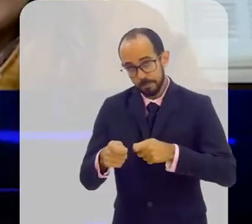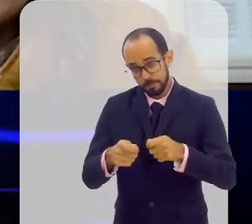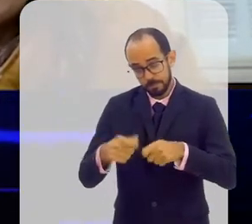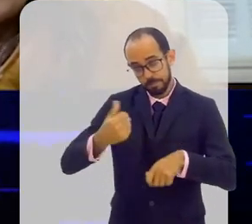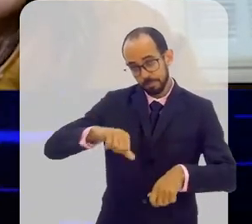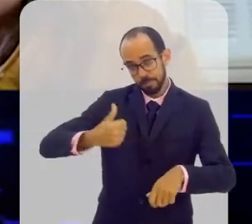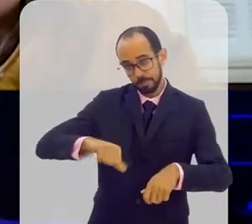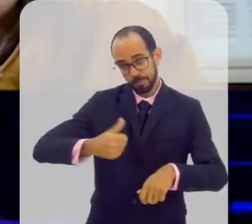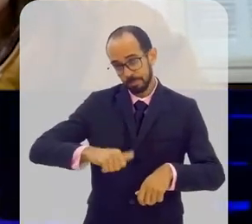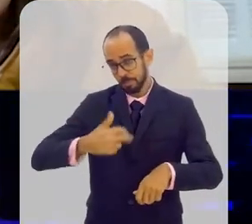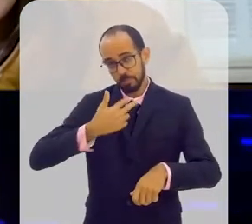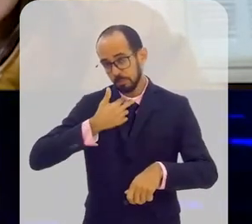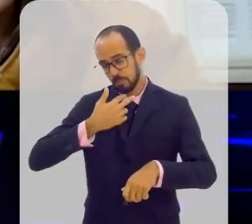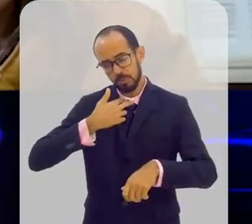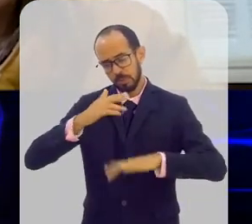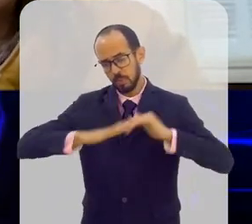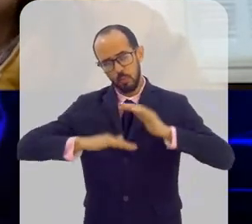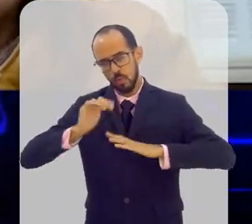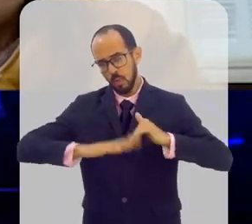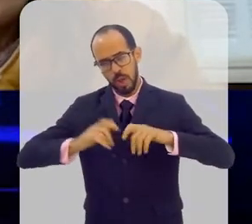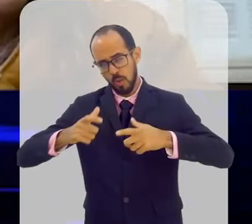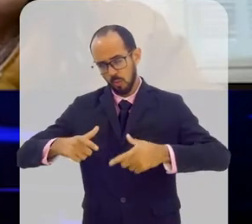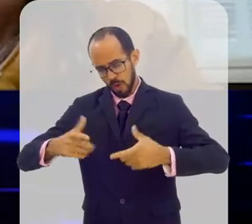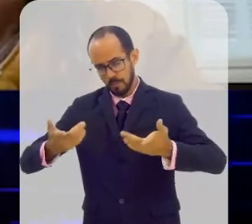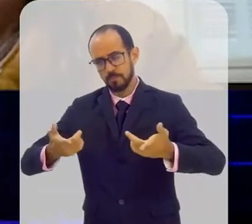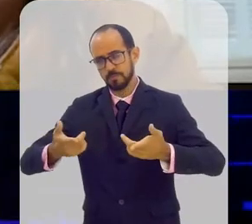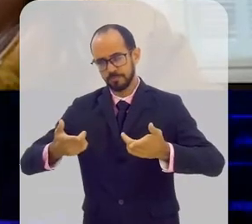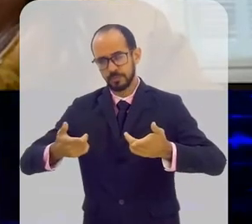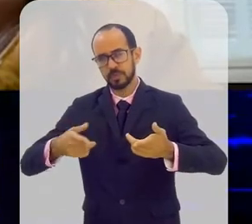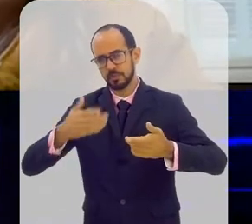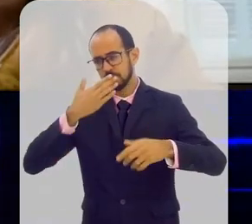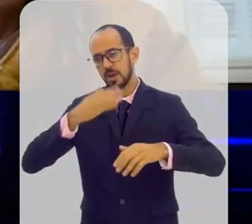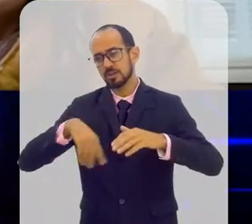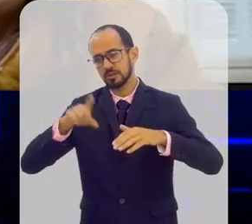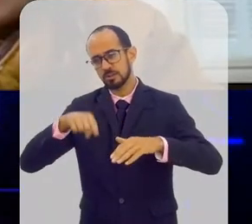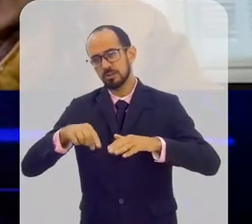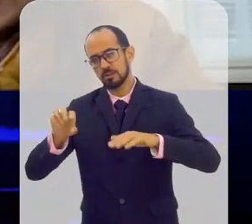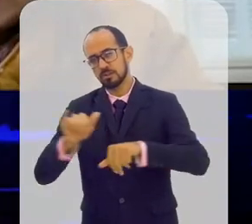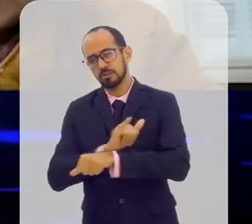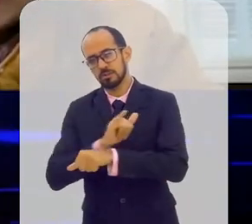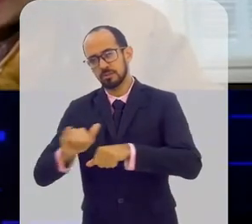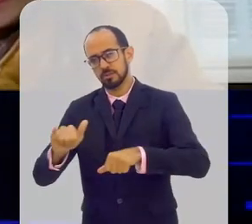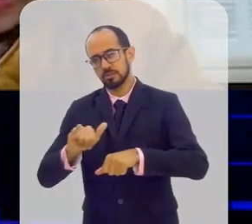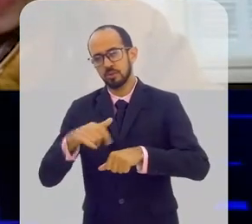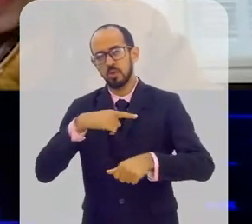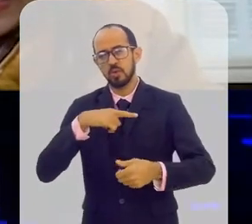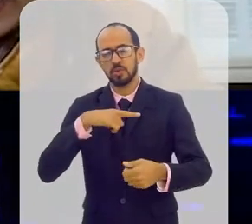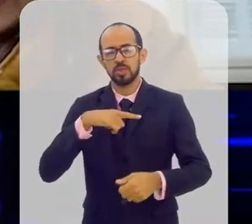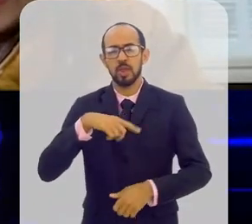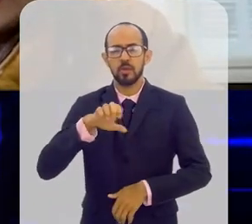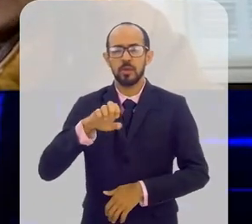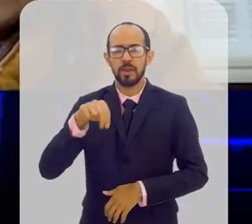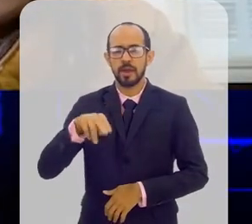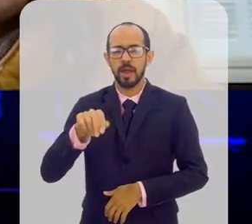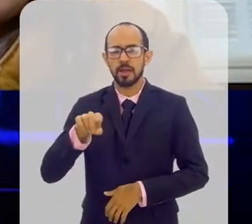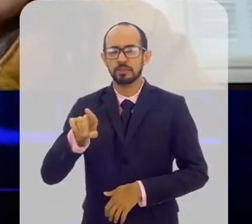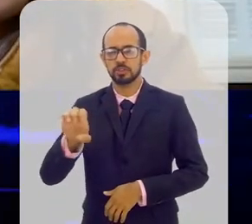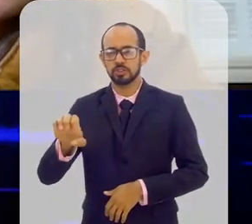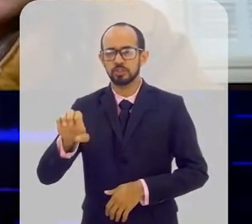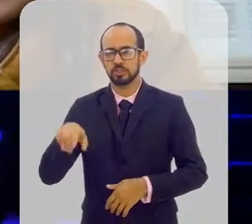essa qualidade. Não pode ser em qualquer lugar, não pode ser em qualquer formação, né? Quais são os mecanismos? Hoje a gente tem o Enad,